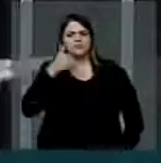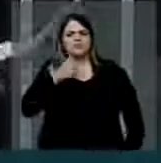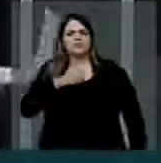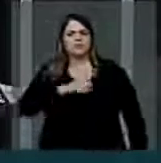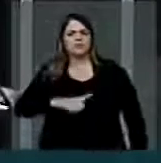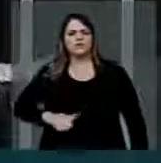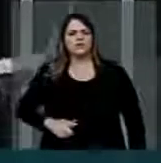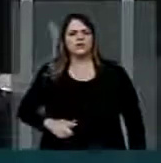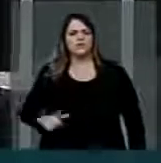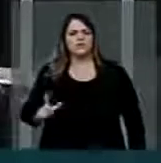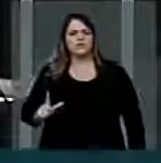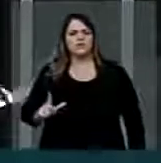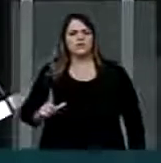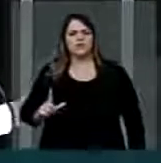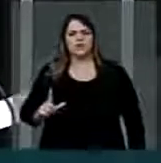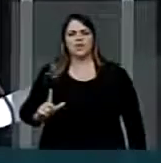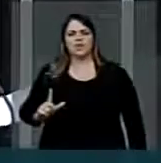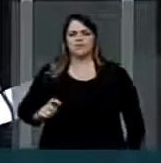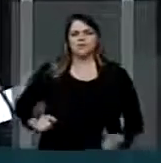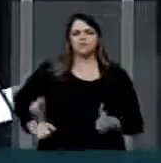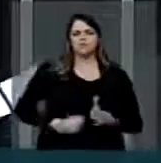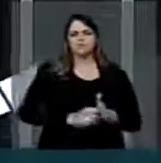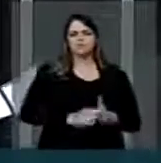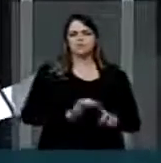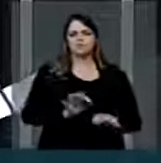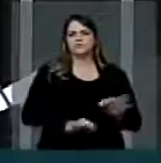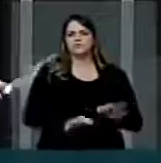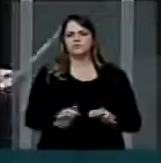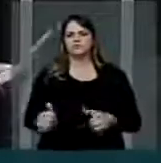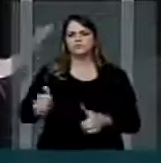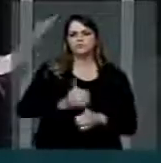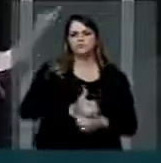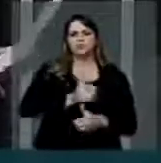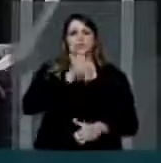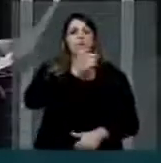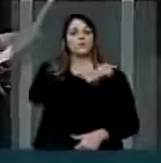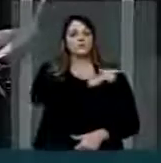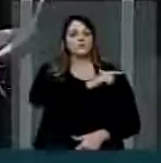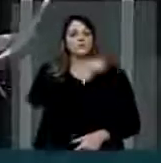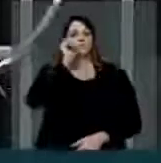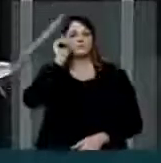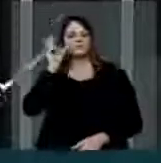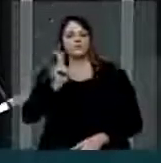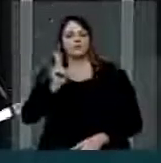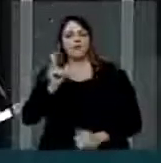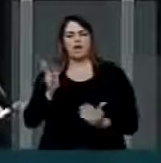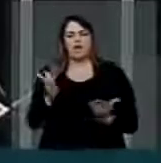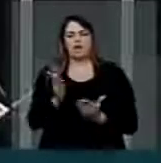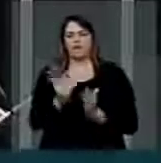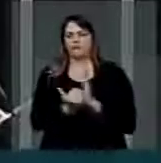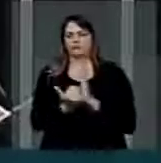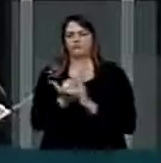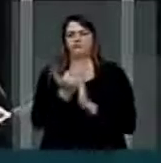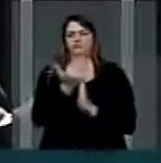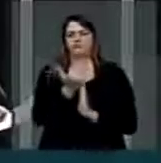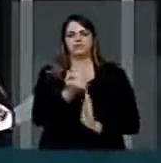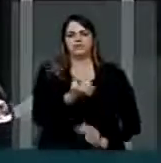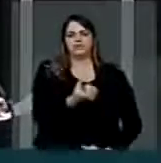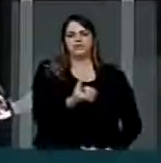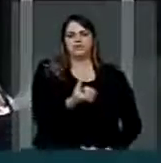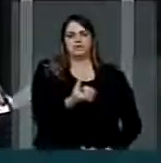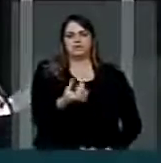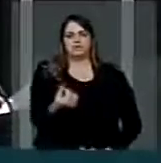através de um golpe judiciário, assumiu o governo, já vai para 169